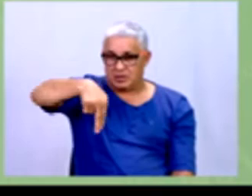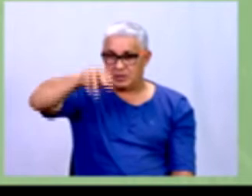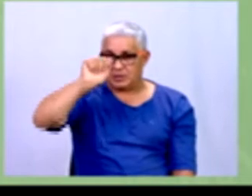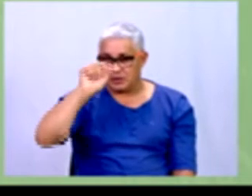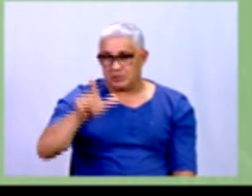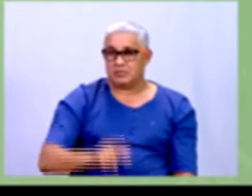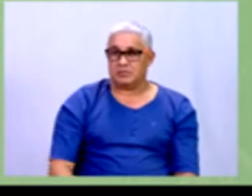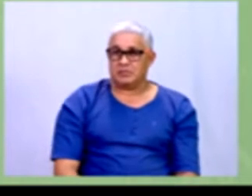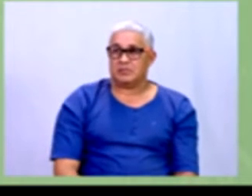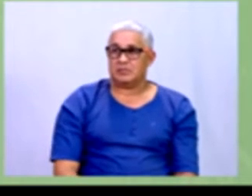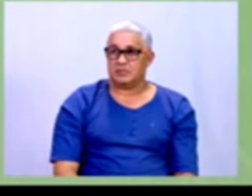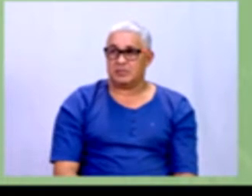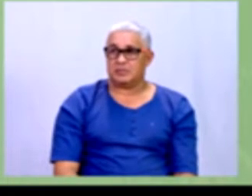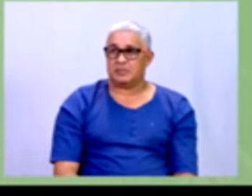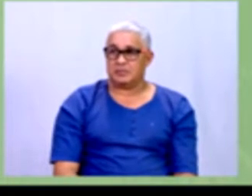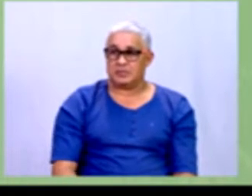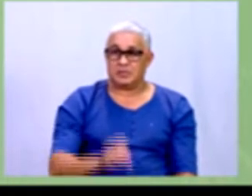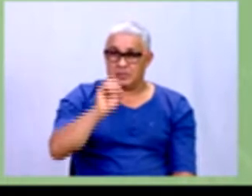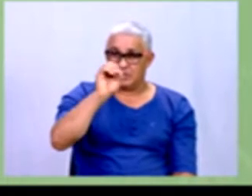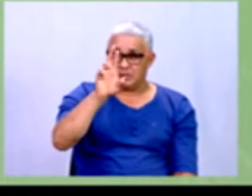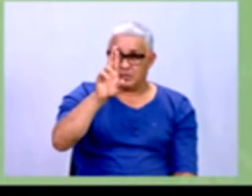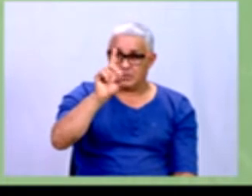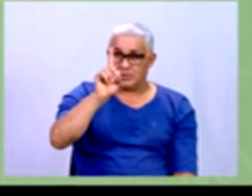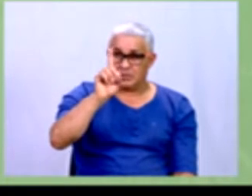Variável qualitativa ordinal.